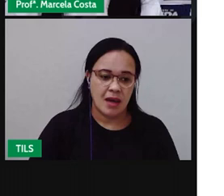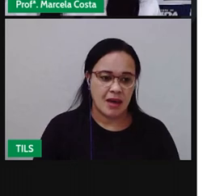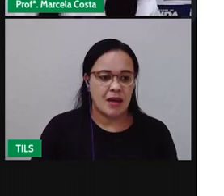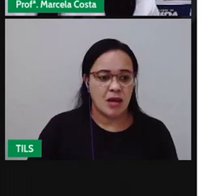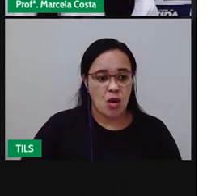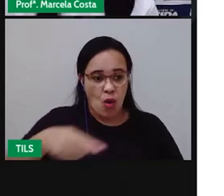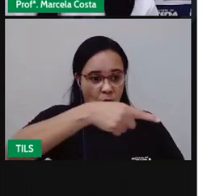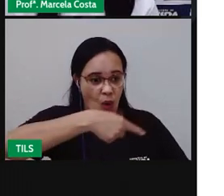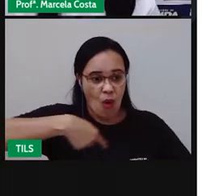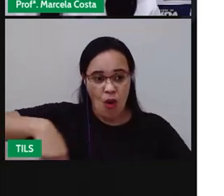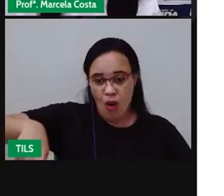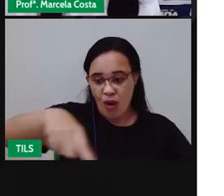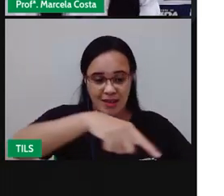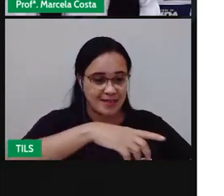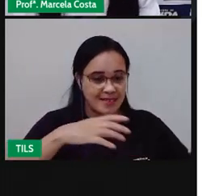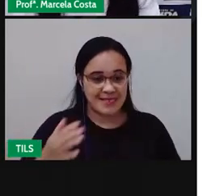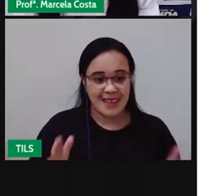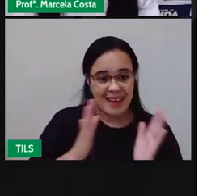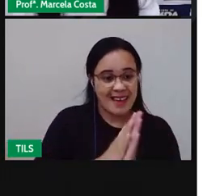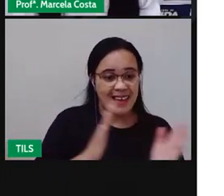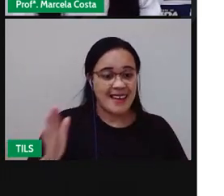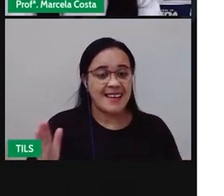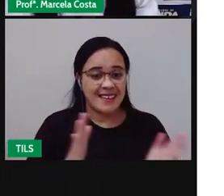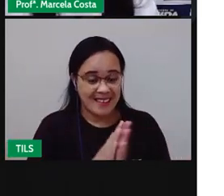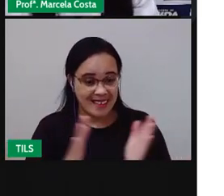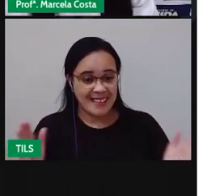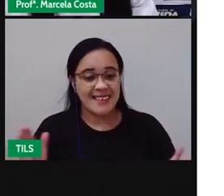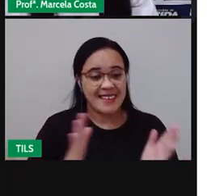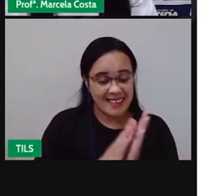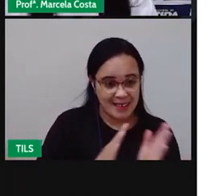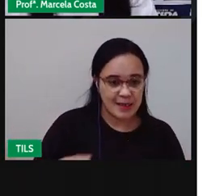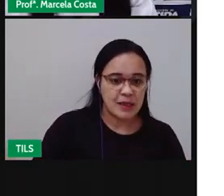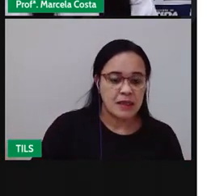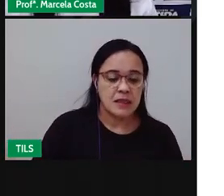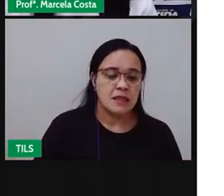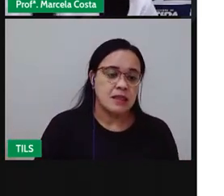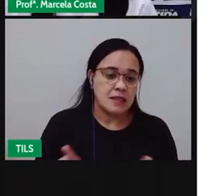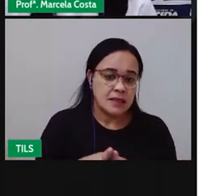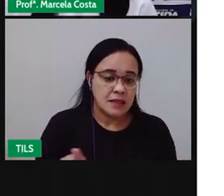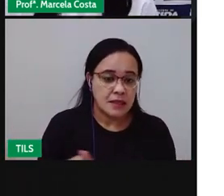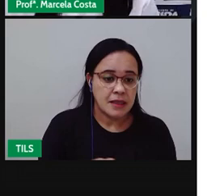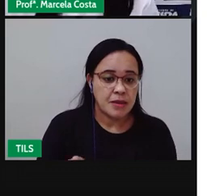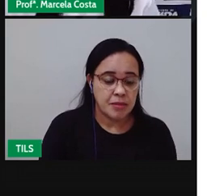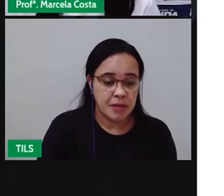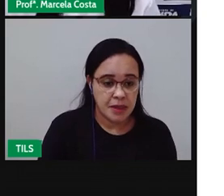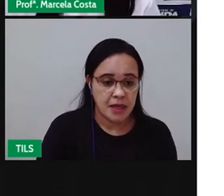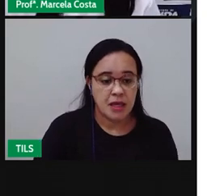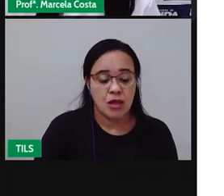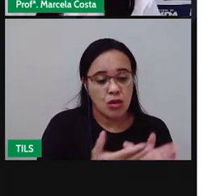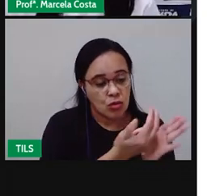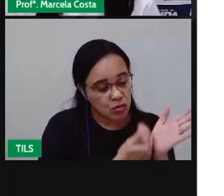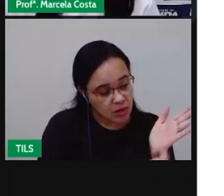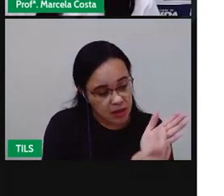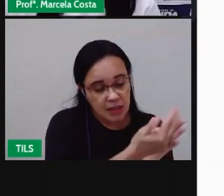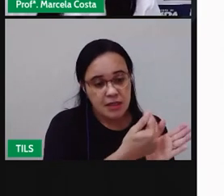E é cantado Por mestres de arte De cantiga de cordel